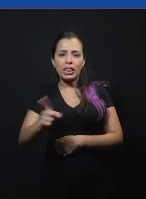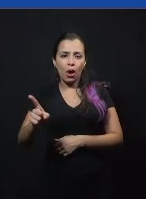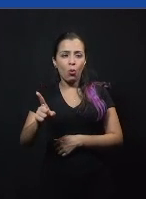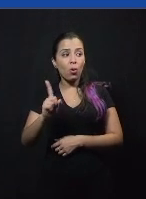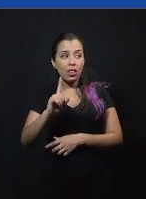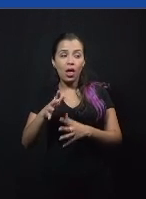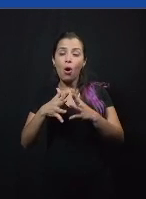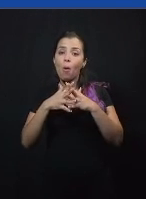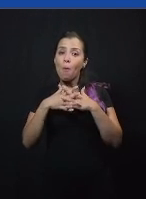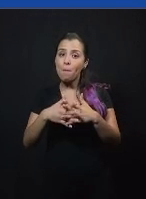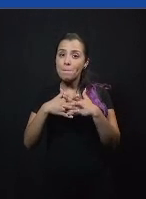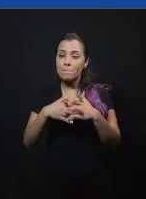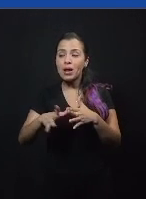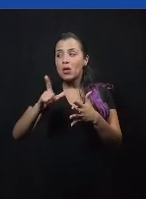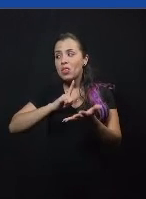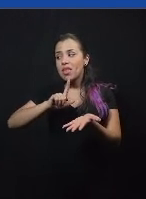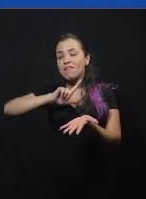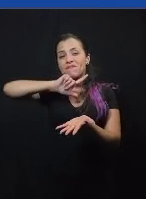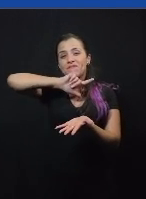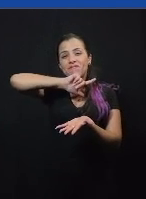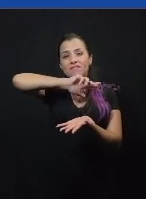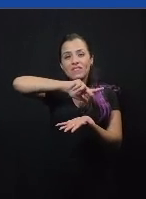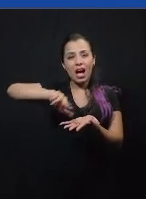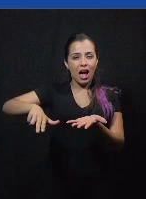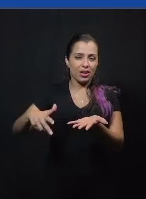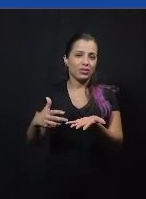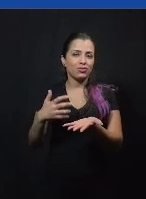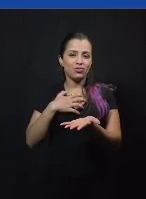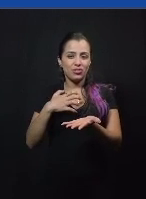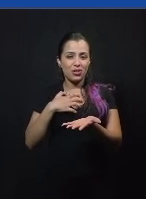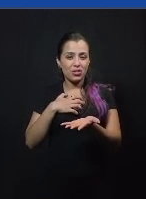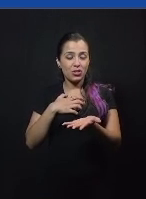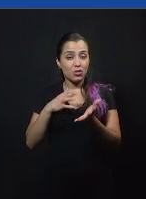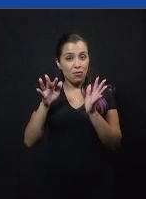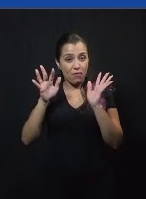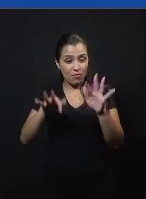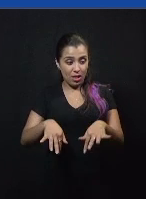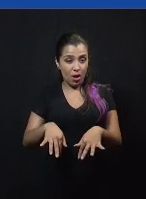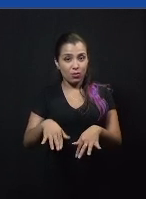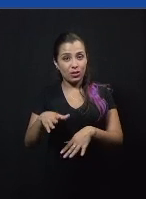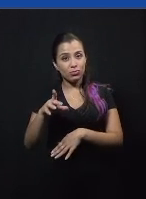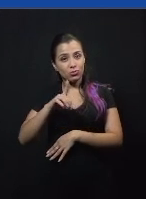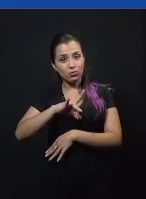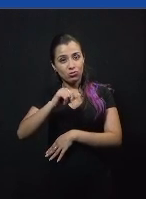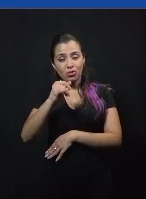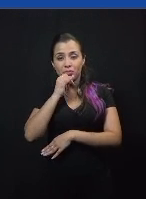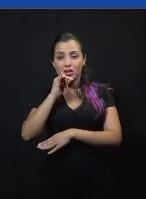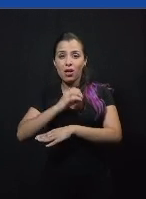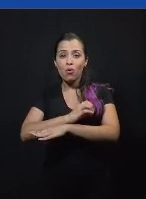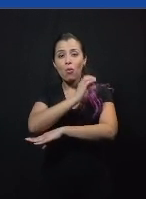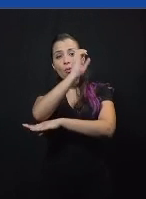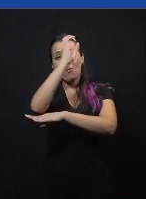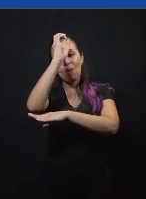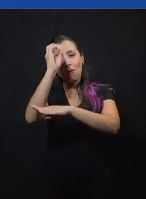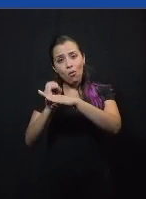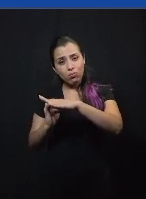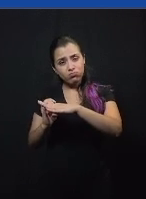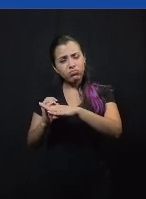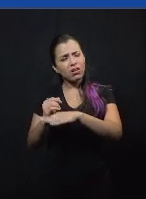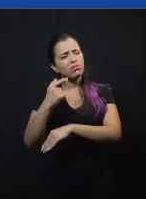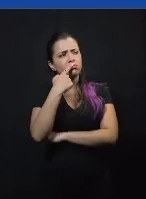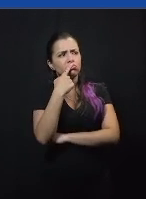várias camadas e que no fim do dia você se encontra ah eu também concordo com alguns pontos do outro lado